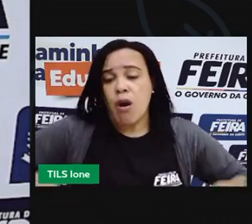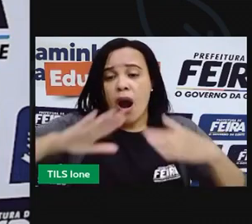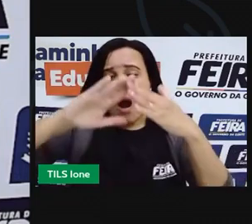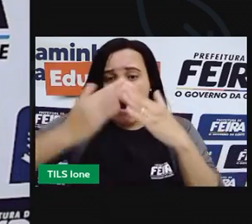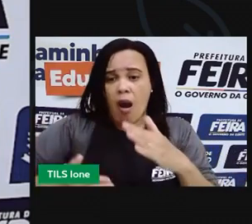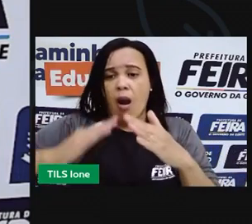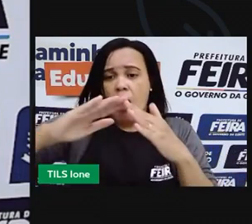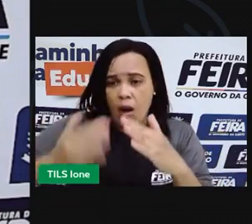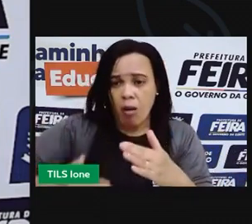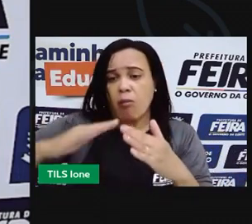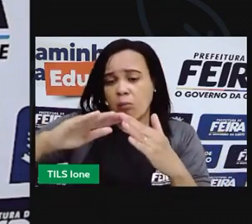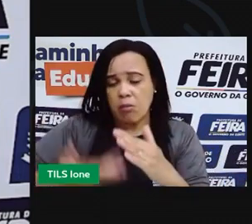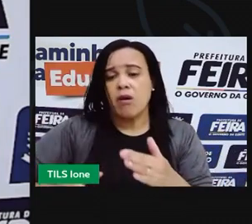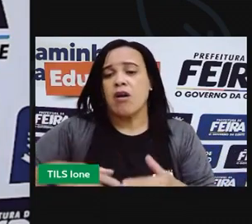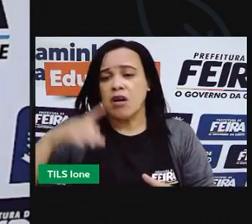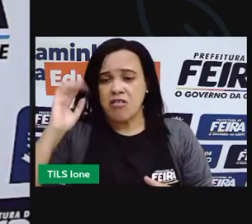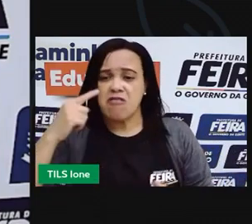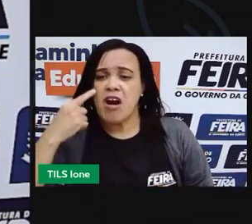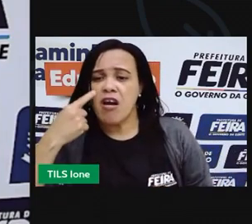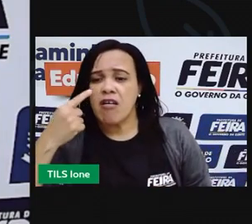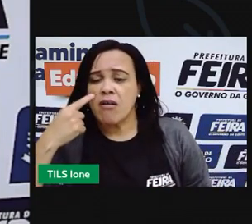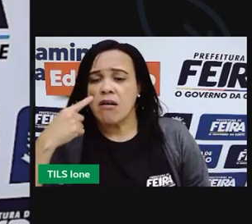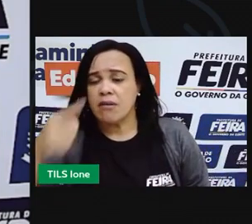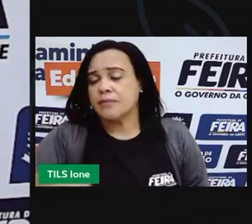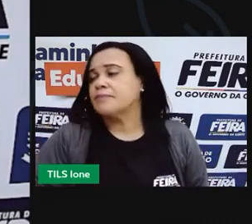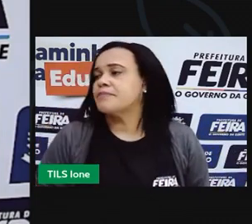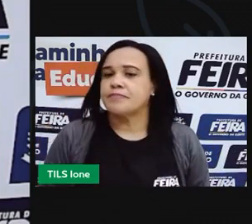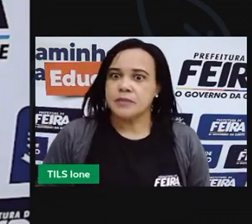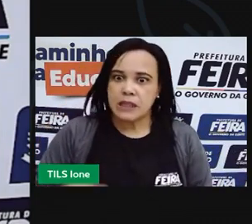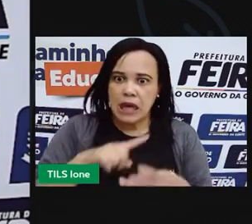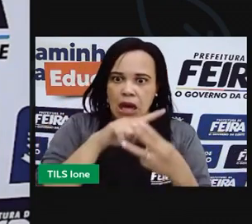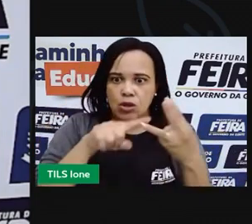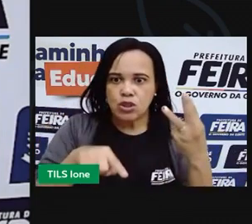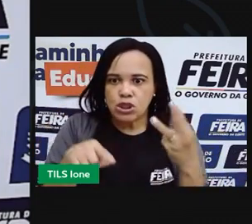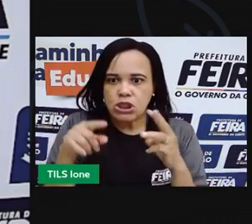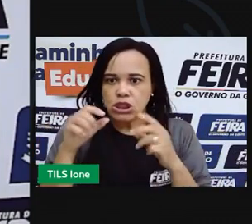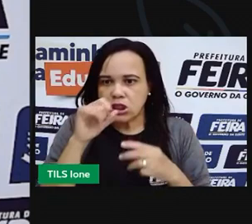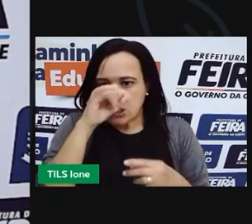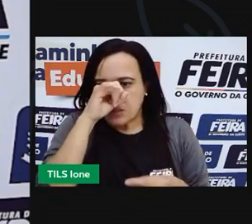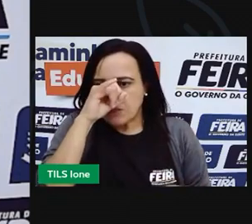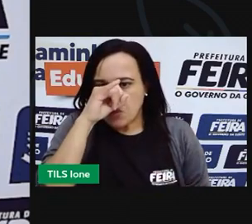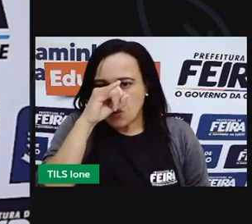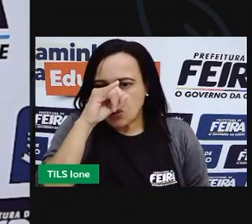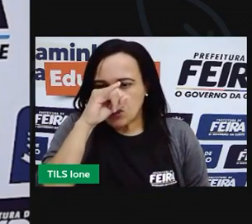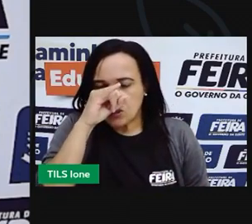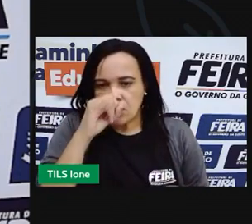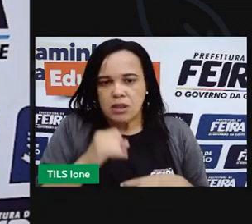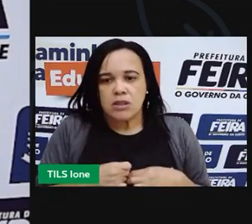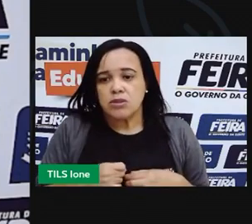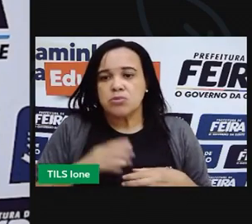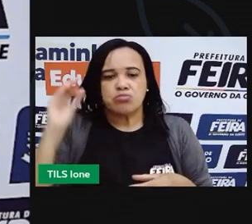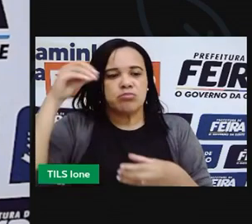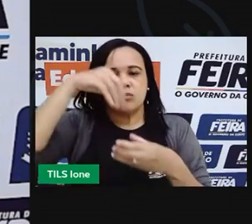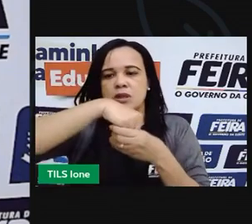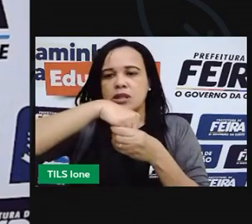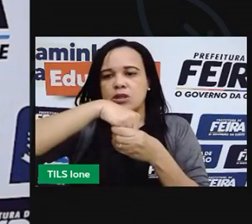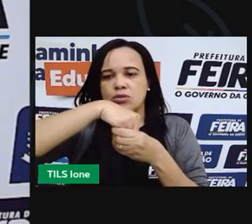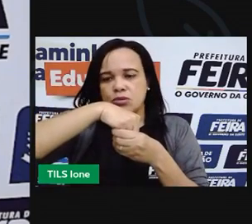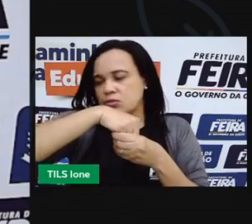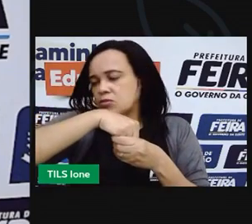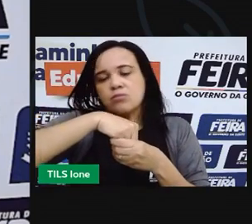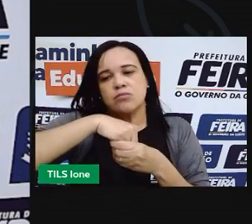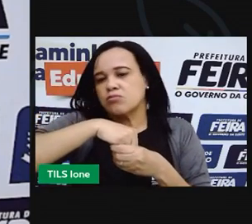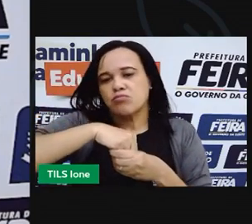Mas os porquinhos não saíam. E ele, o dono da casa, falou